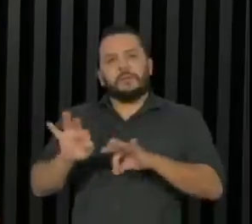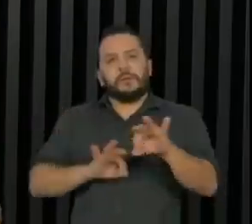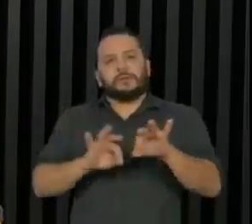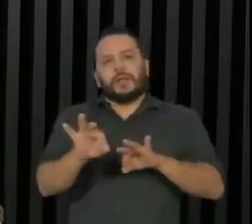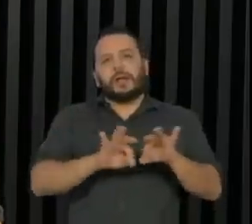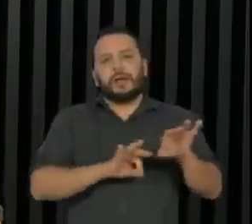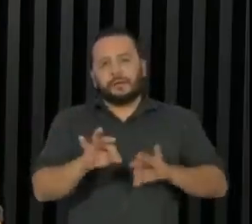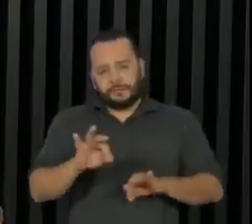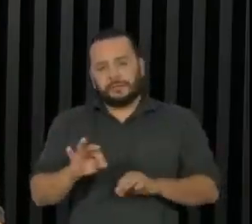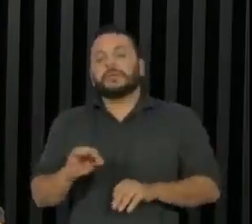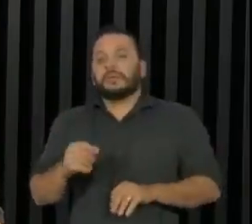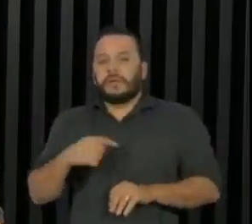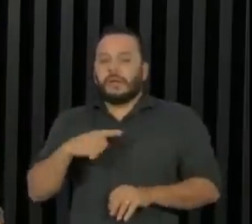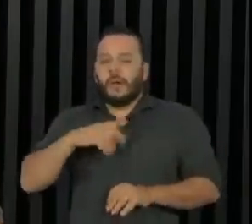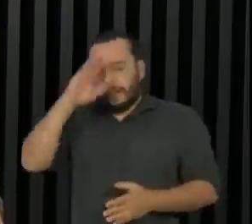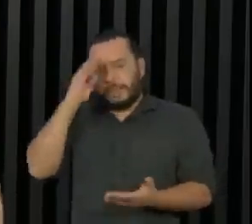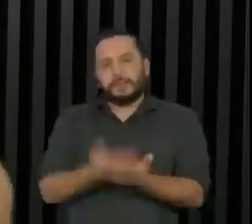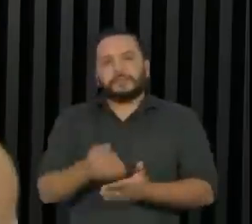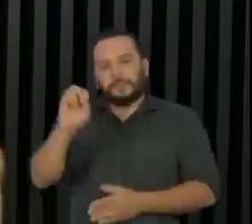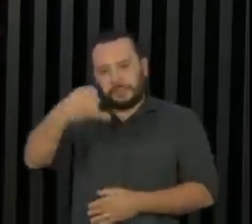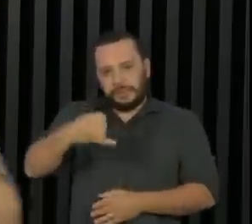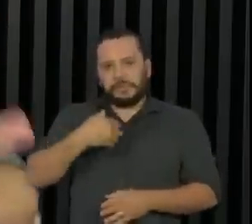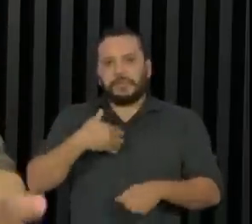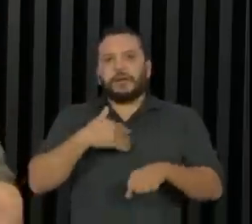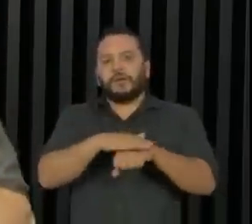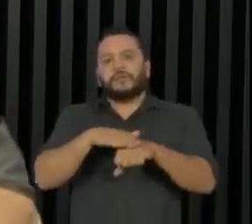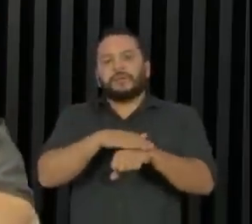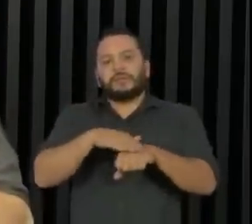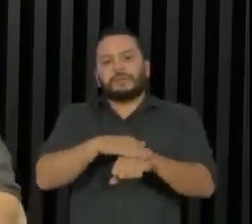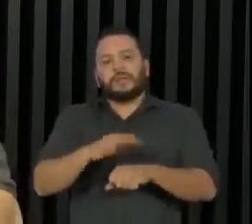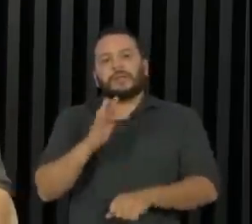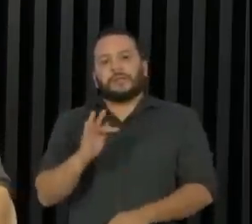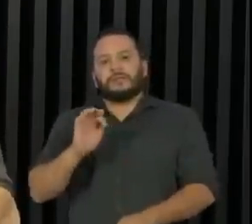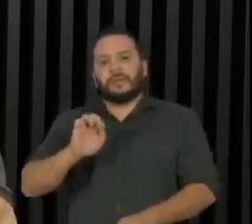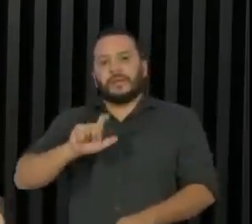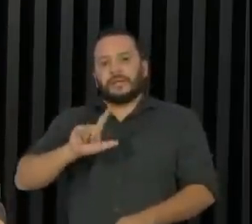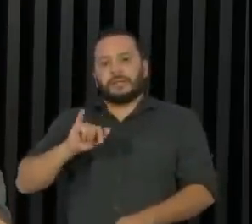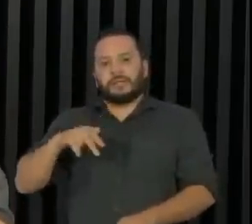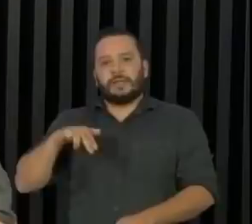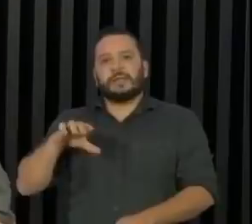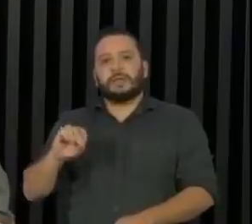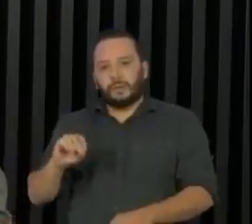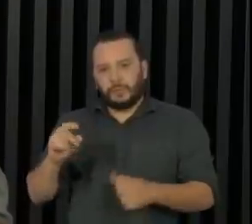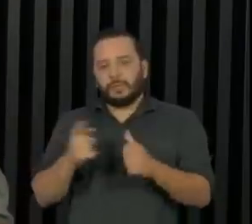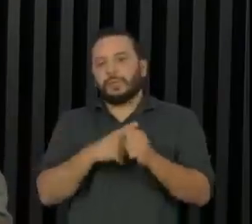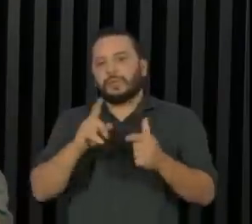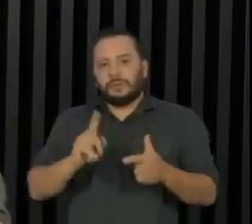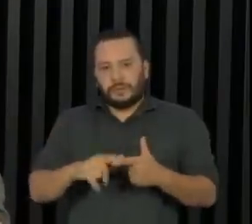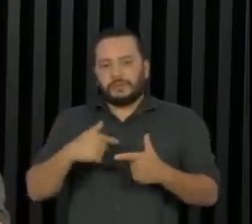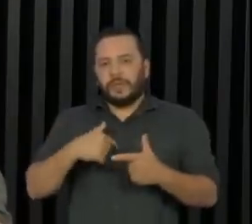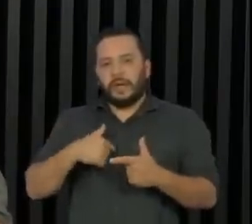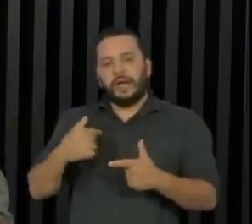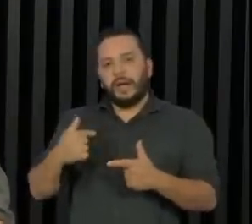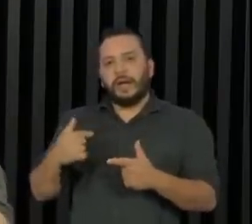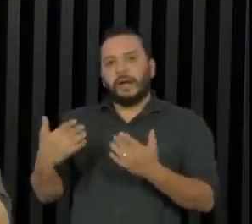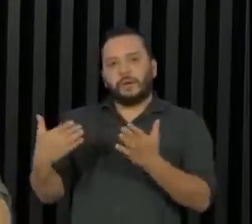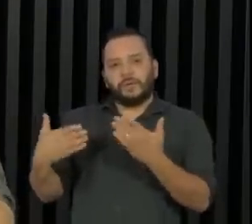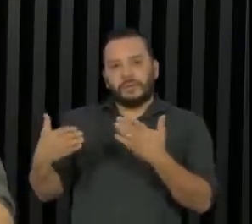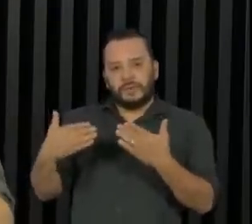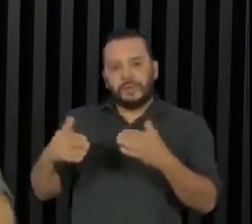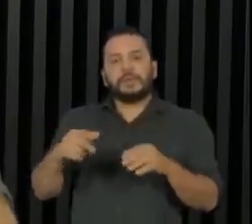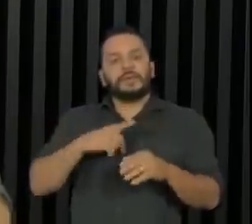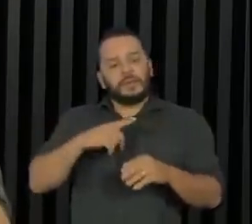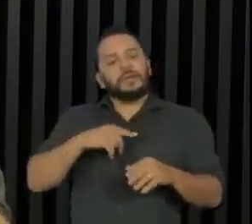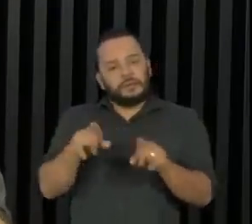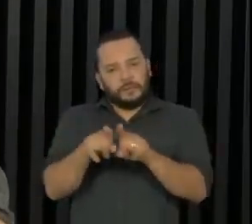sobre isso, eu acredito que sim. Já conversei com o Feliciano pessoalmente, já ouvi muitas coisas sobre Bispo Macedo,